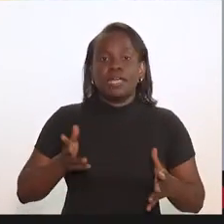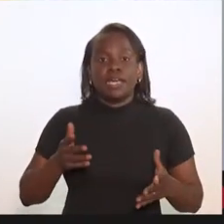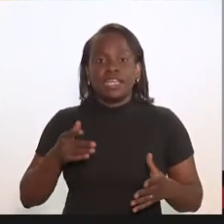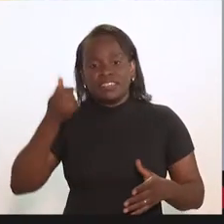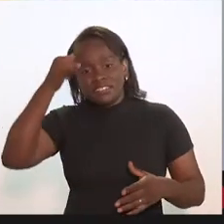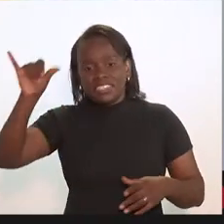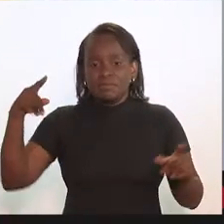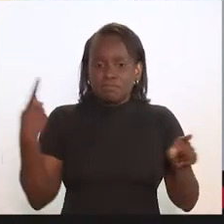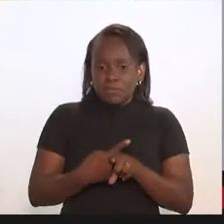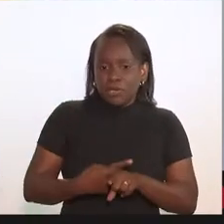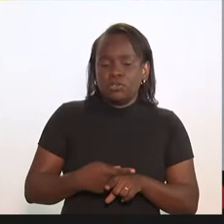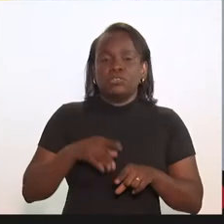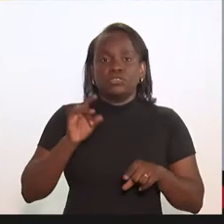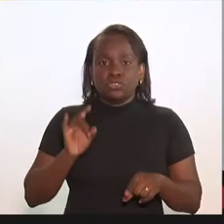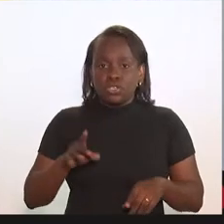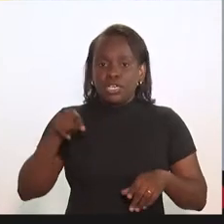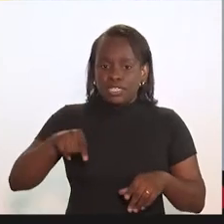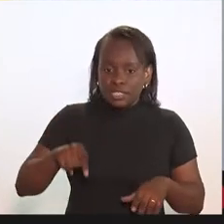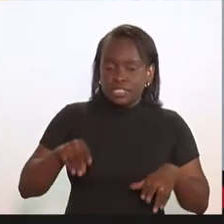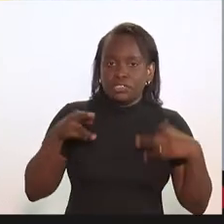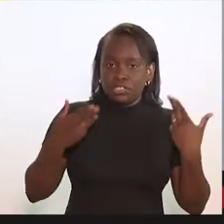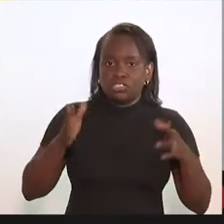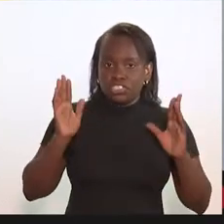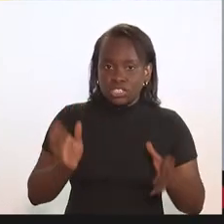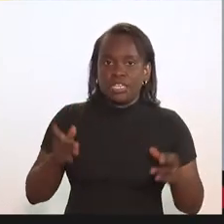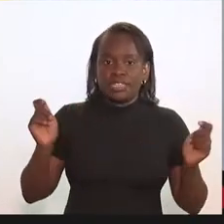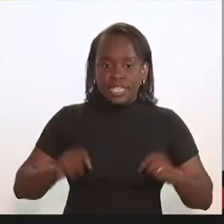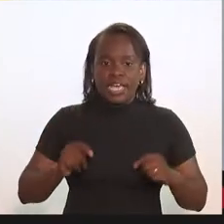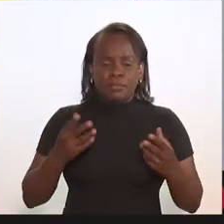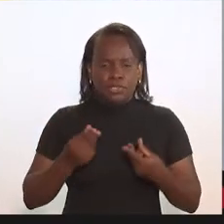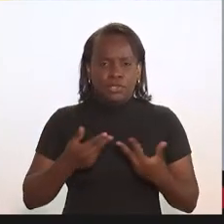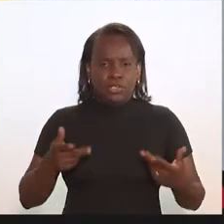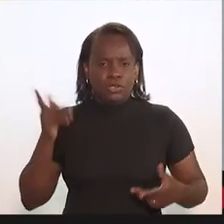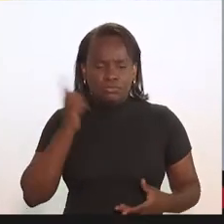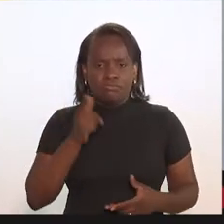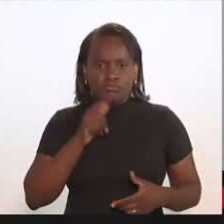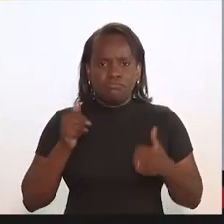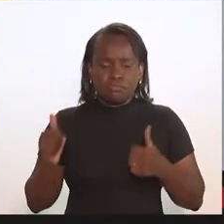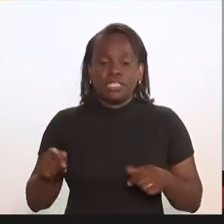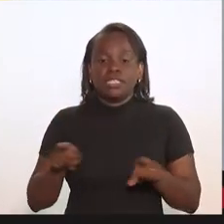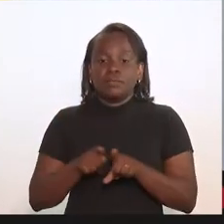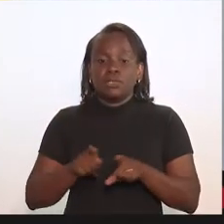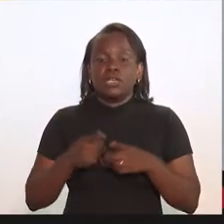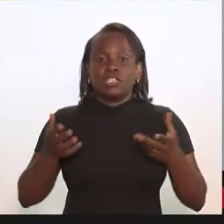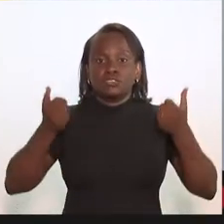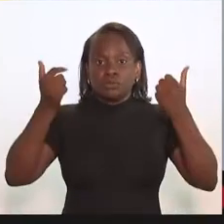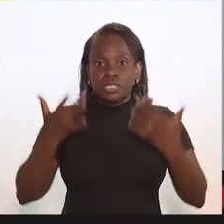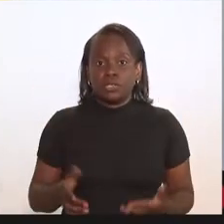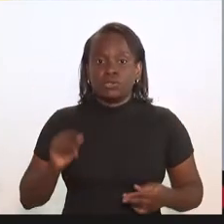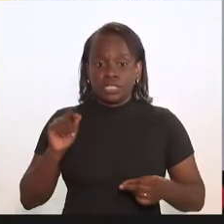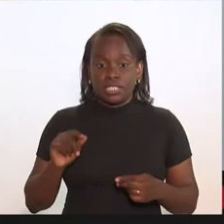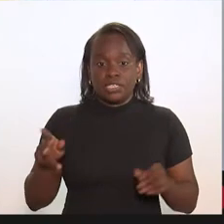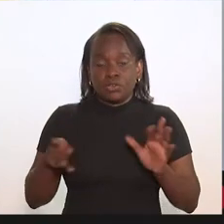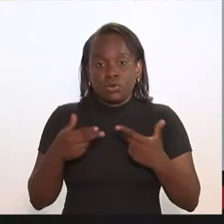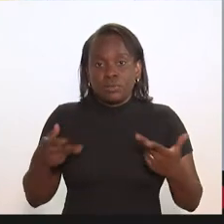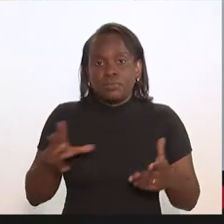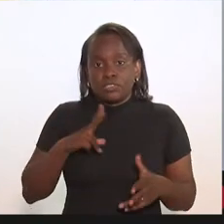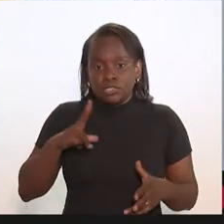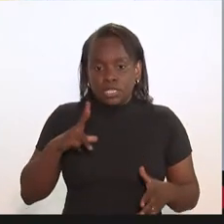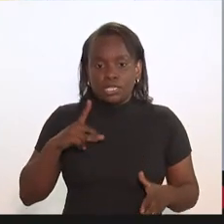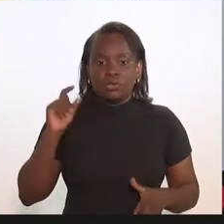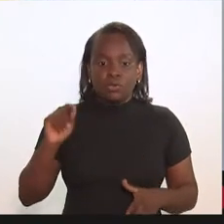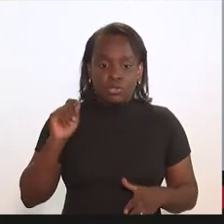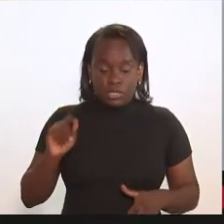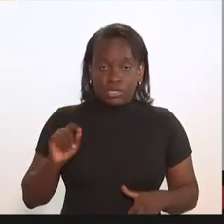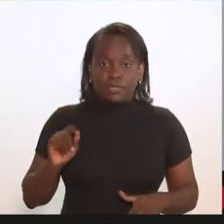para não haver nenhum tipo de colisão. Basta essa instância aqui, eu acho que ela já dá bastante conta. E eu quero dizer também uma particularidade,